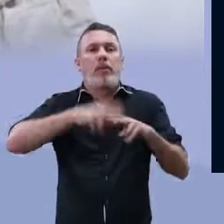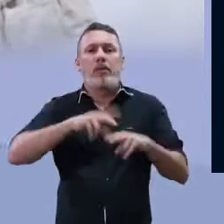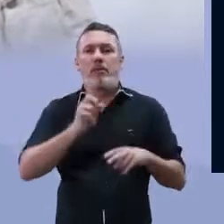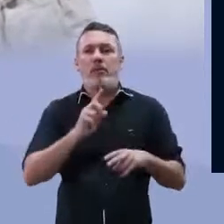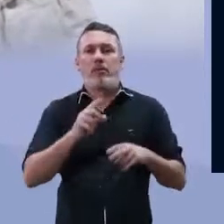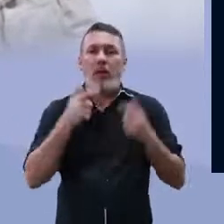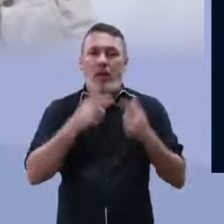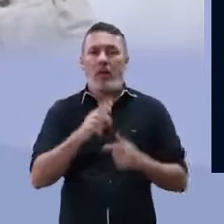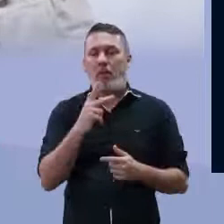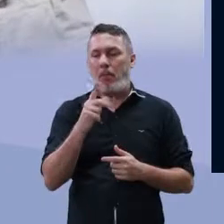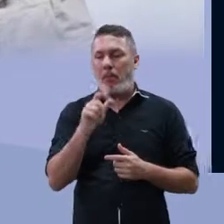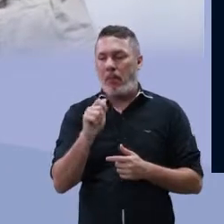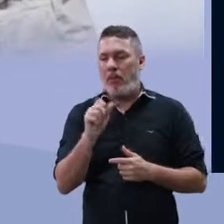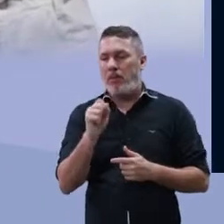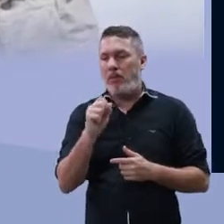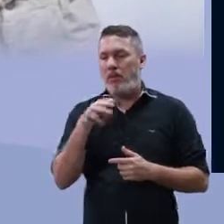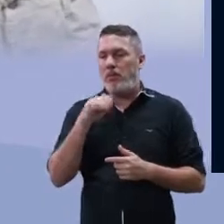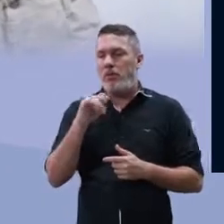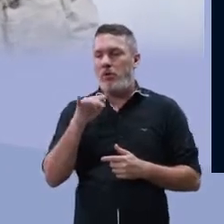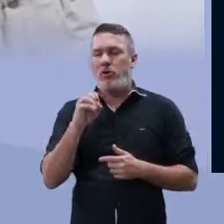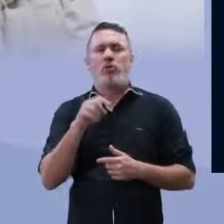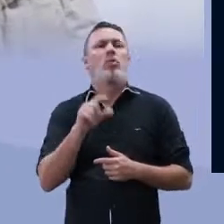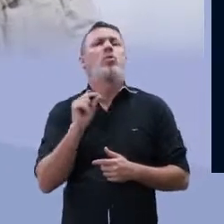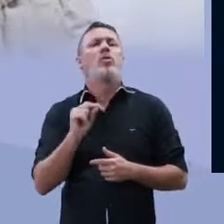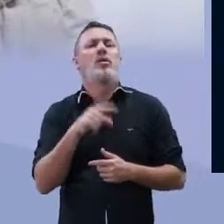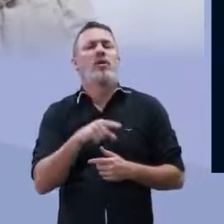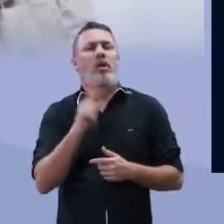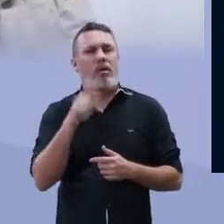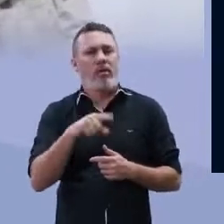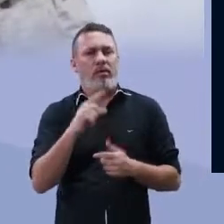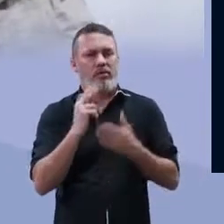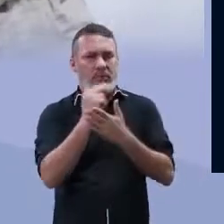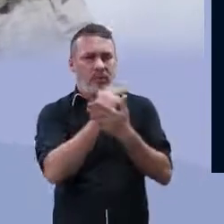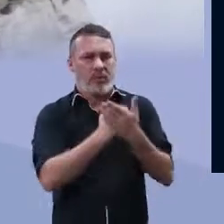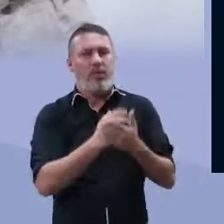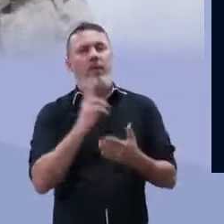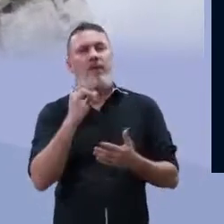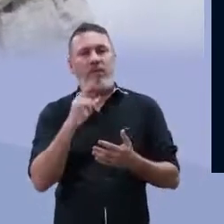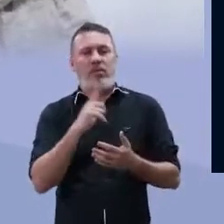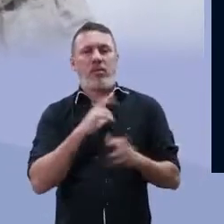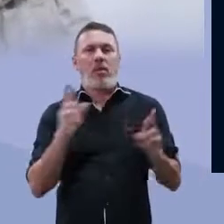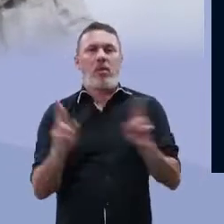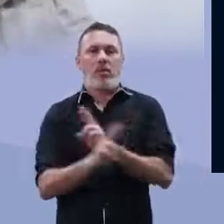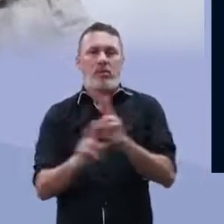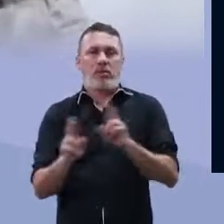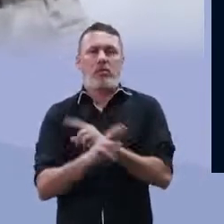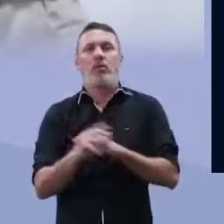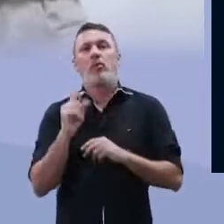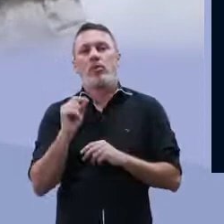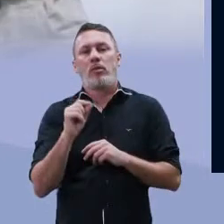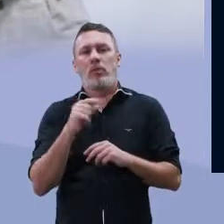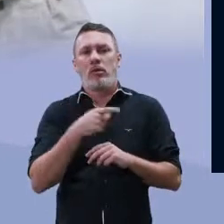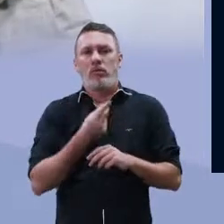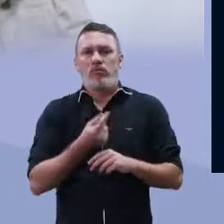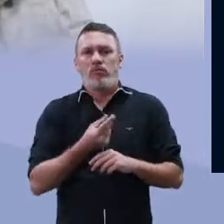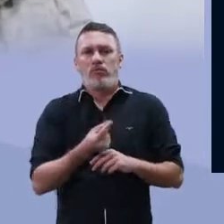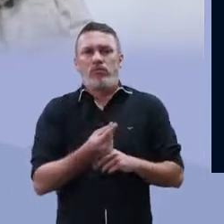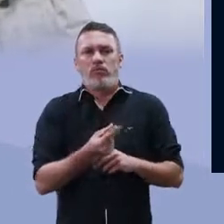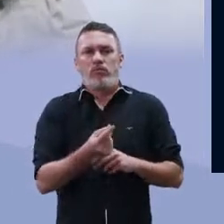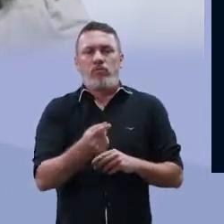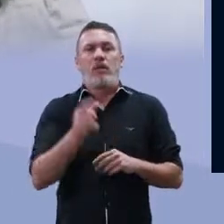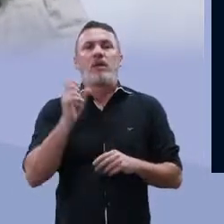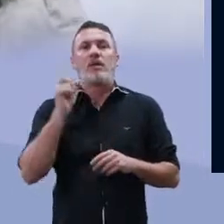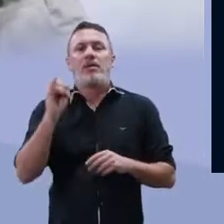citoplasma, que a gente chama de plasmídio. Quem que são esses plasmídios? Eles vão estar relacionados